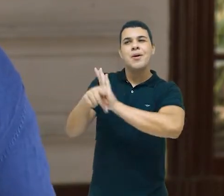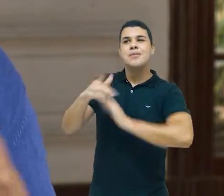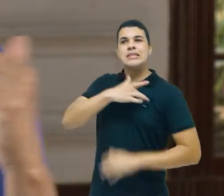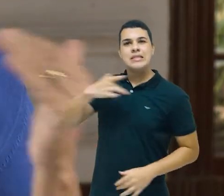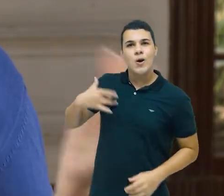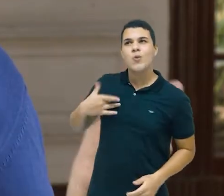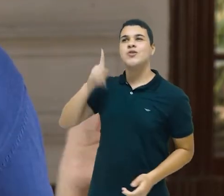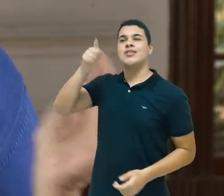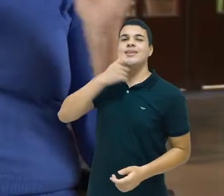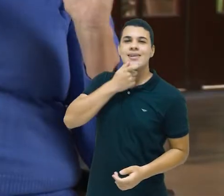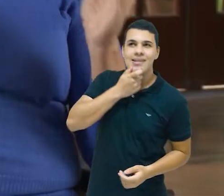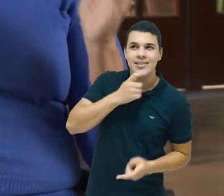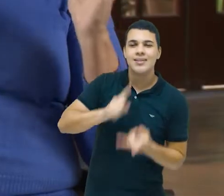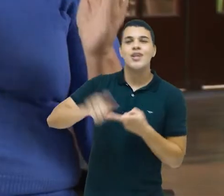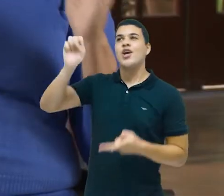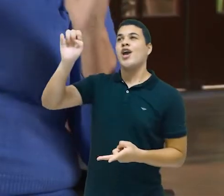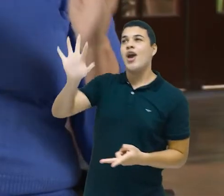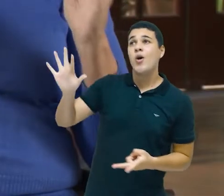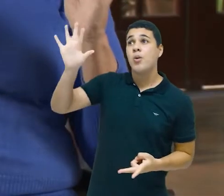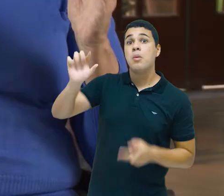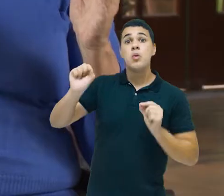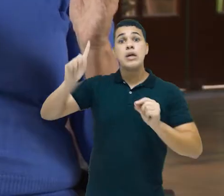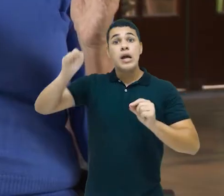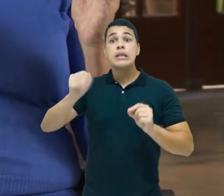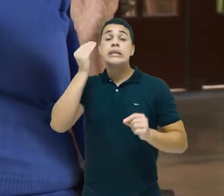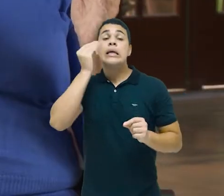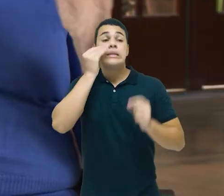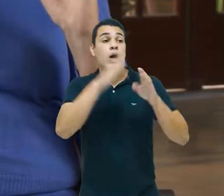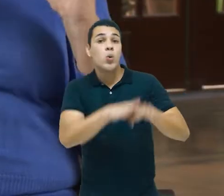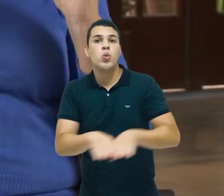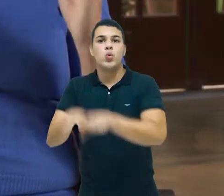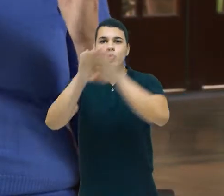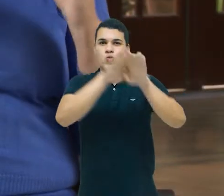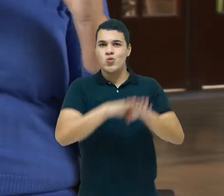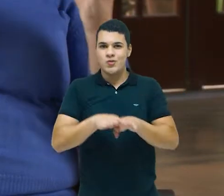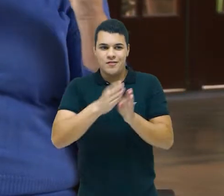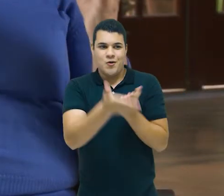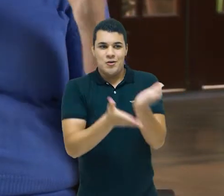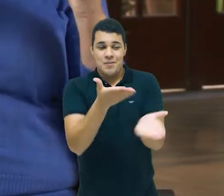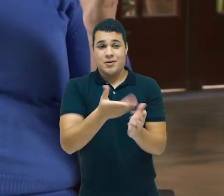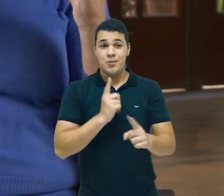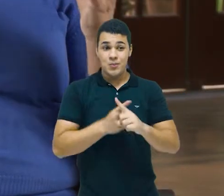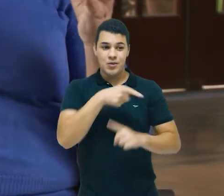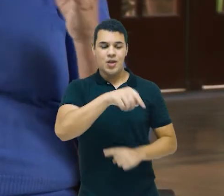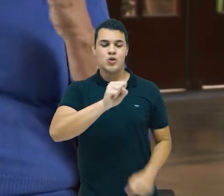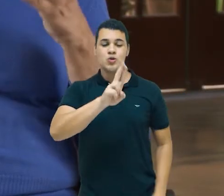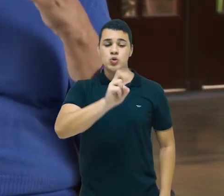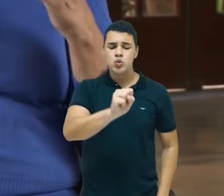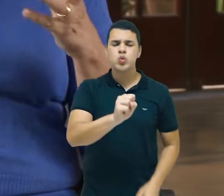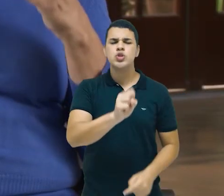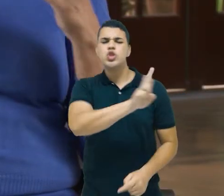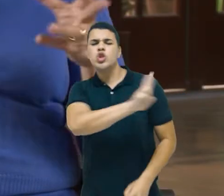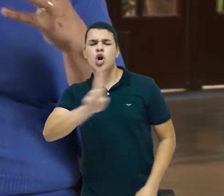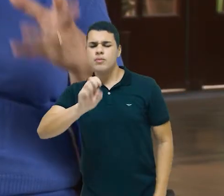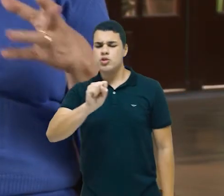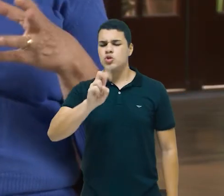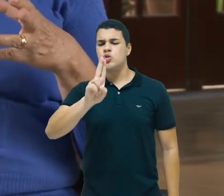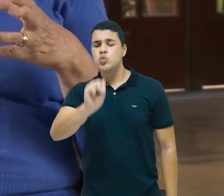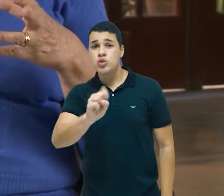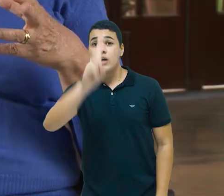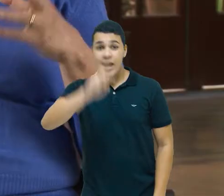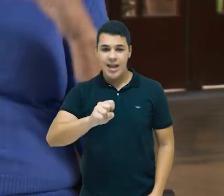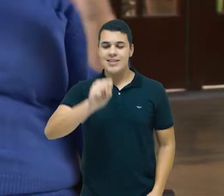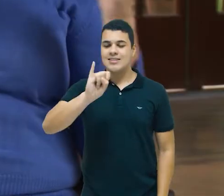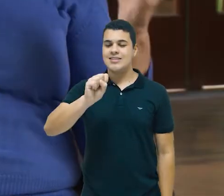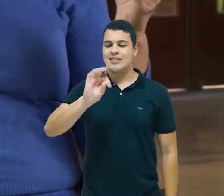sistemas europeus, foi de unificar o sistema. Por que o SUS chama SUS? Por que o SUS chama Sistema